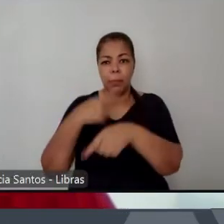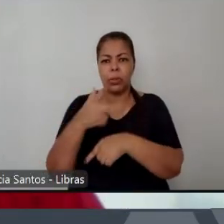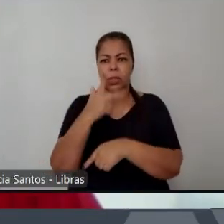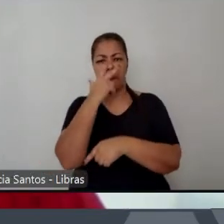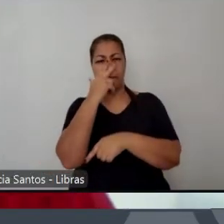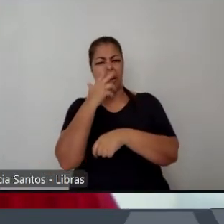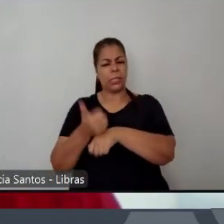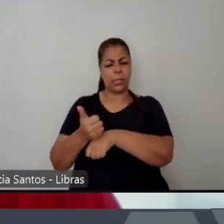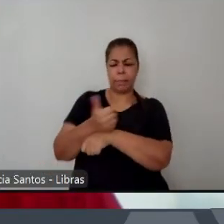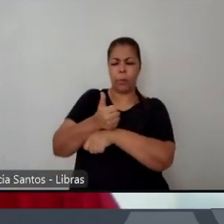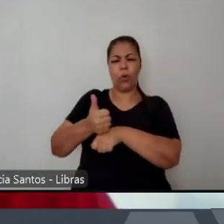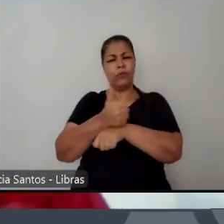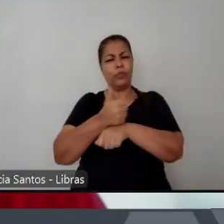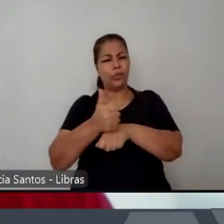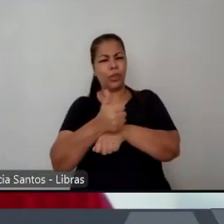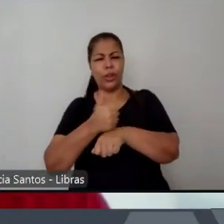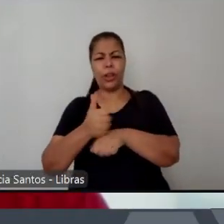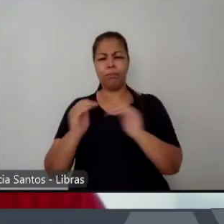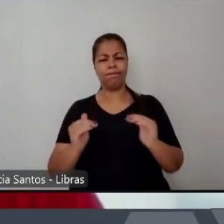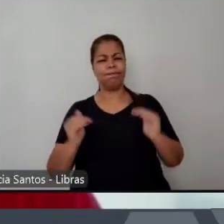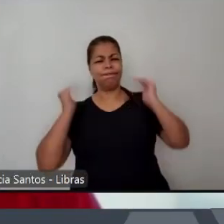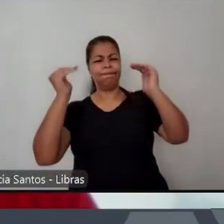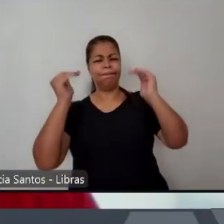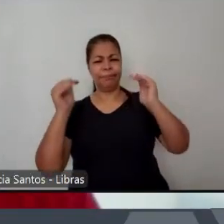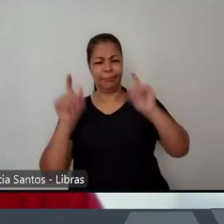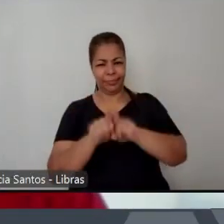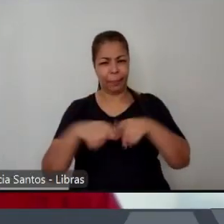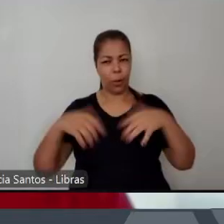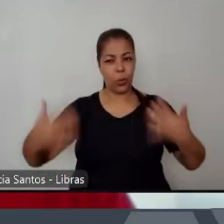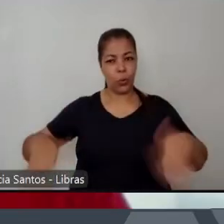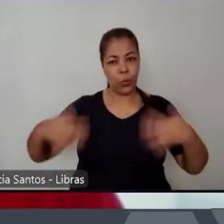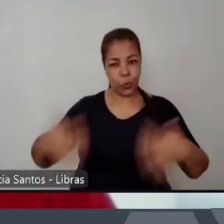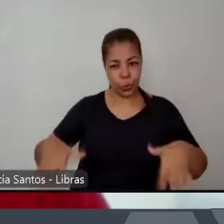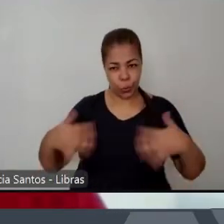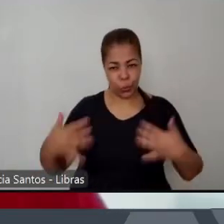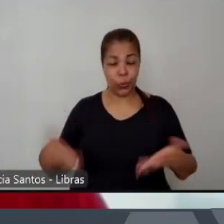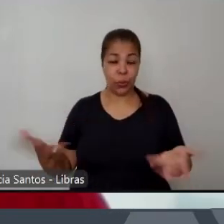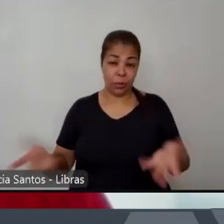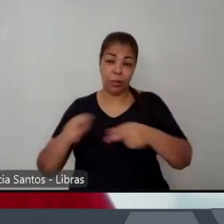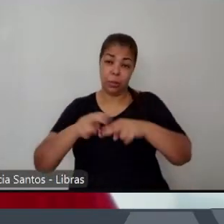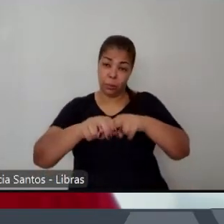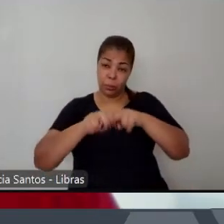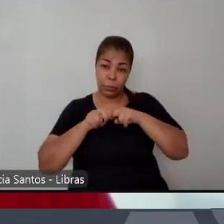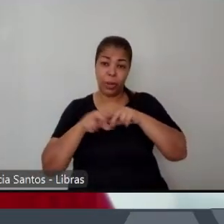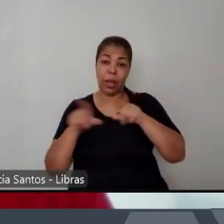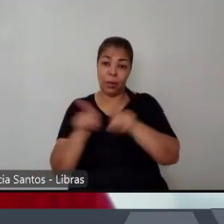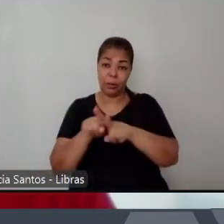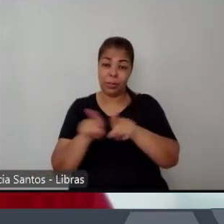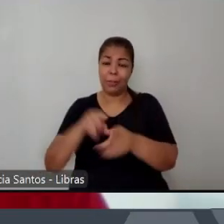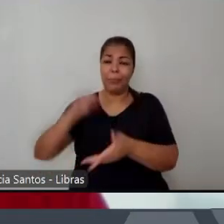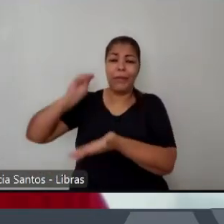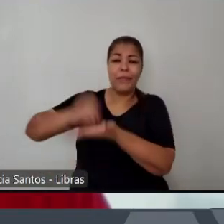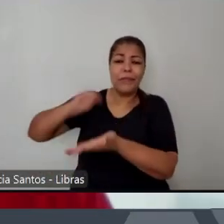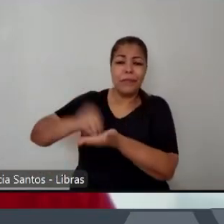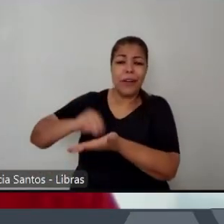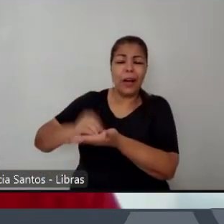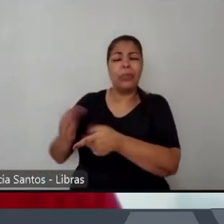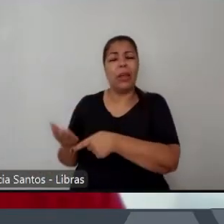ganhos no crime surpreendentes mais uma vez diante da incapacidade do Estado de pensar de forma